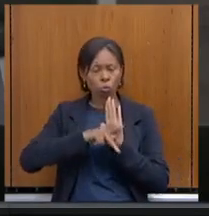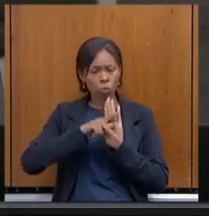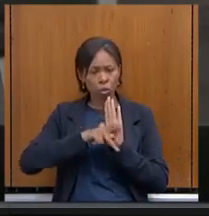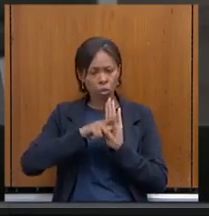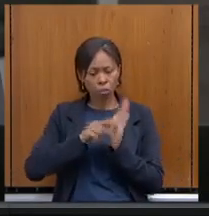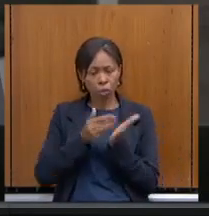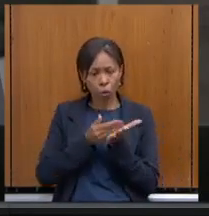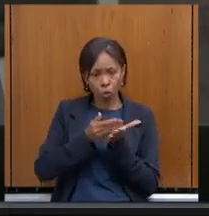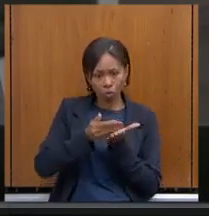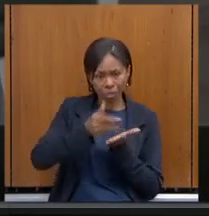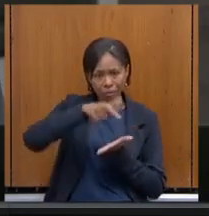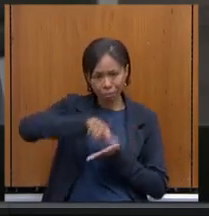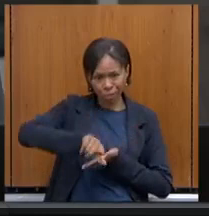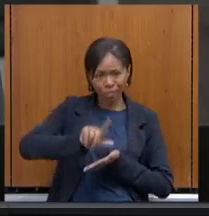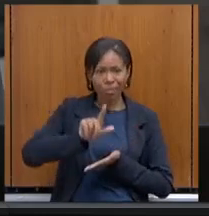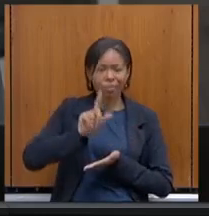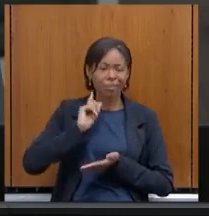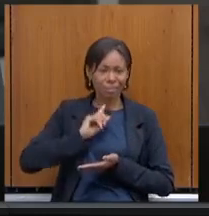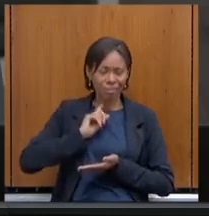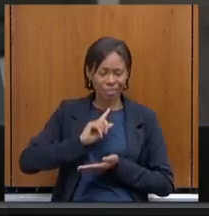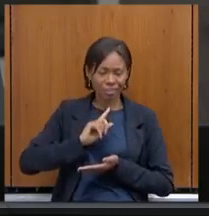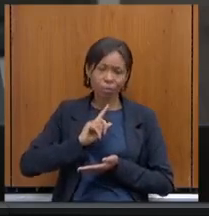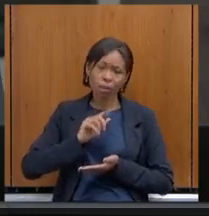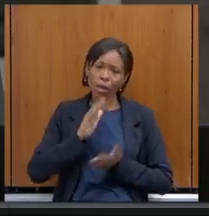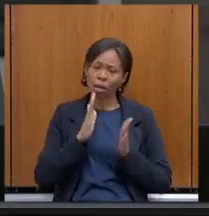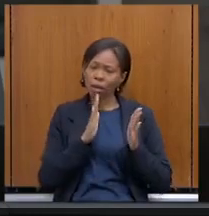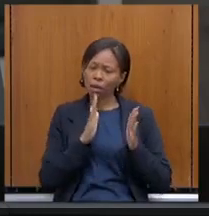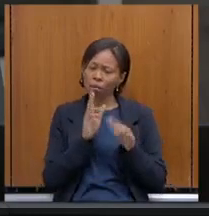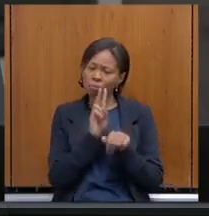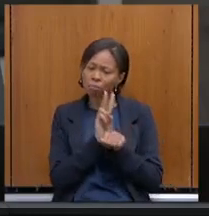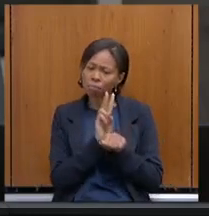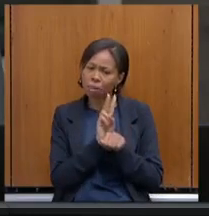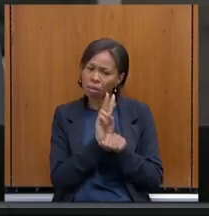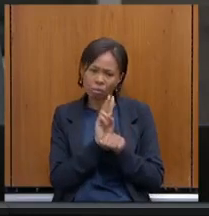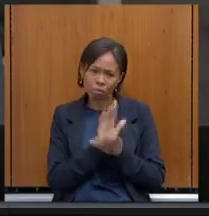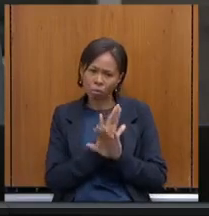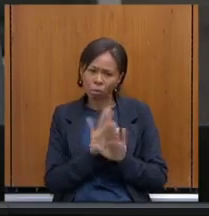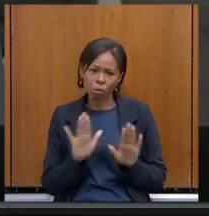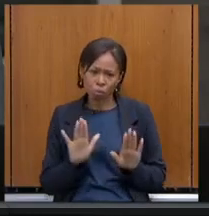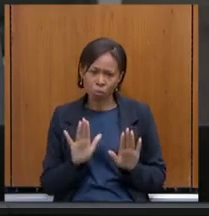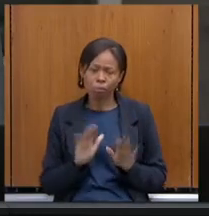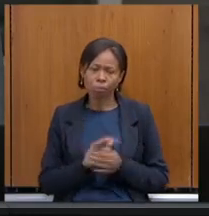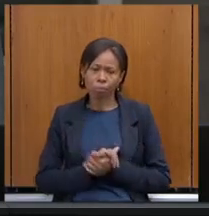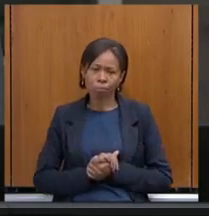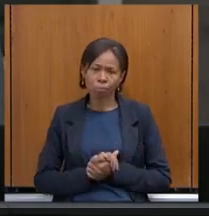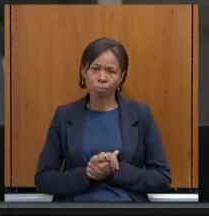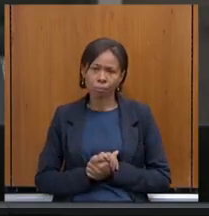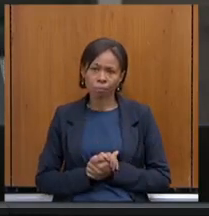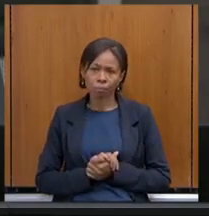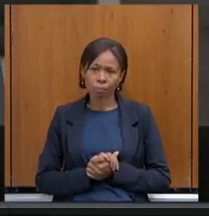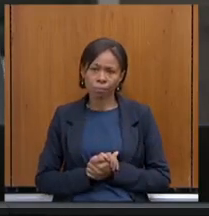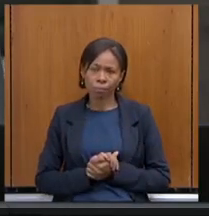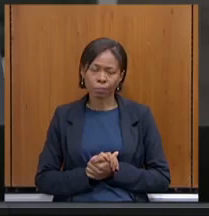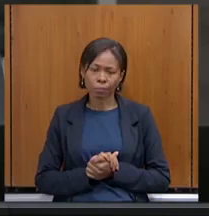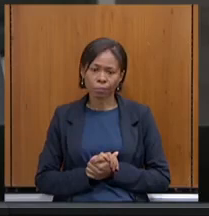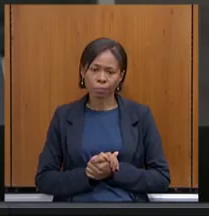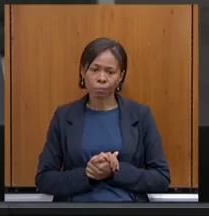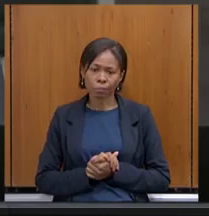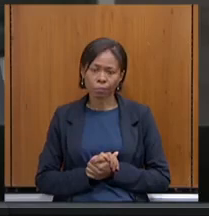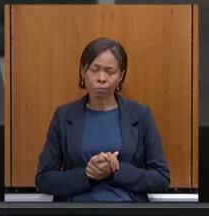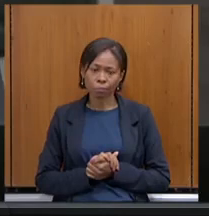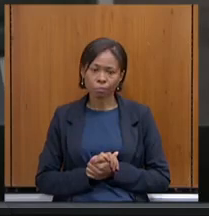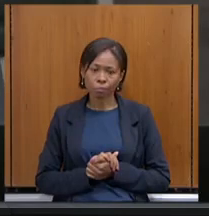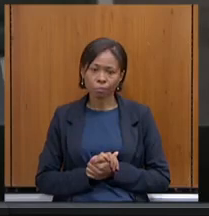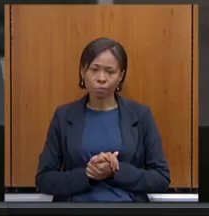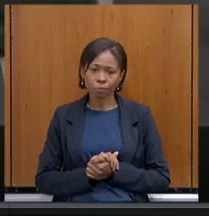pandemia. E por isso que nós comportamos dessa maneira no Recomeça Minas. Ao nosso ver,